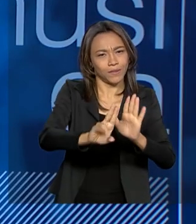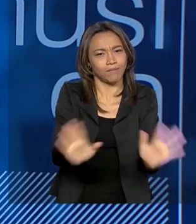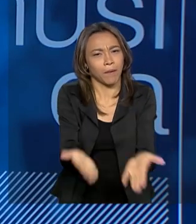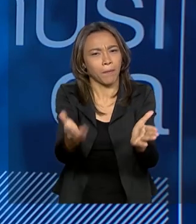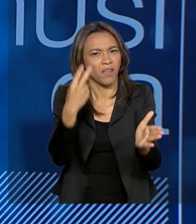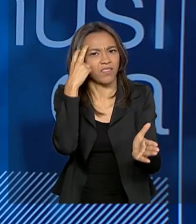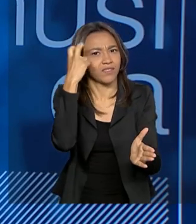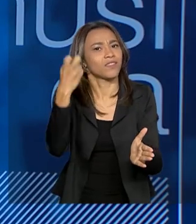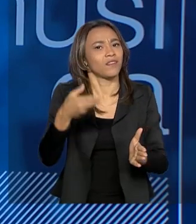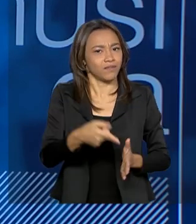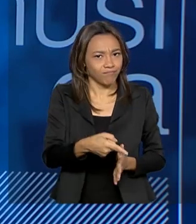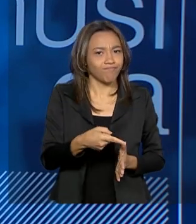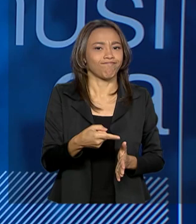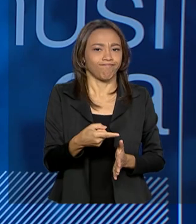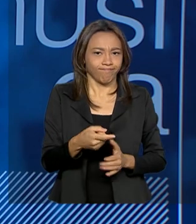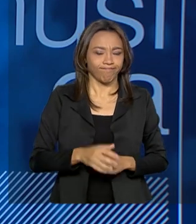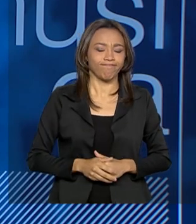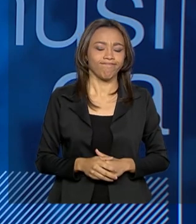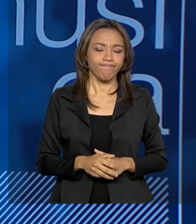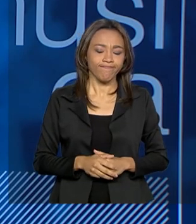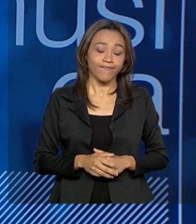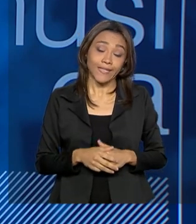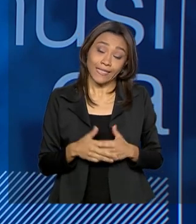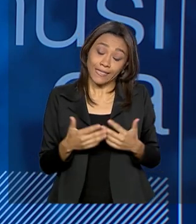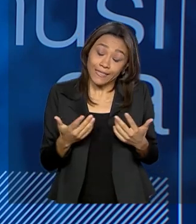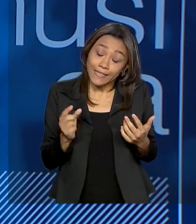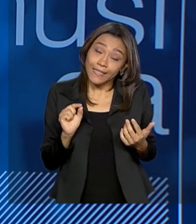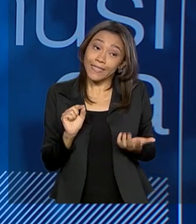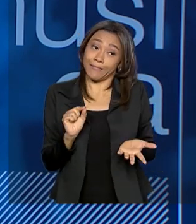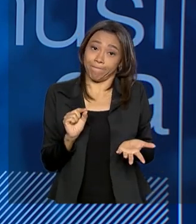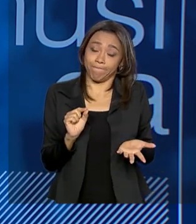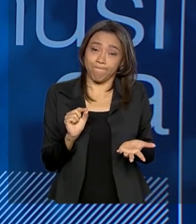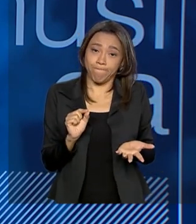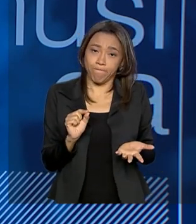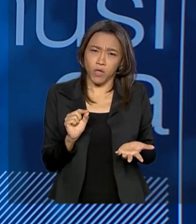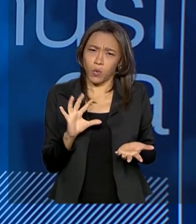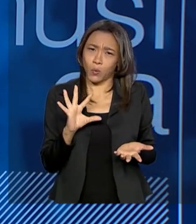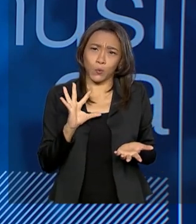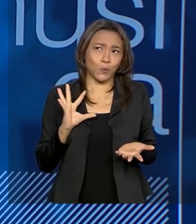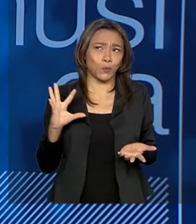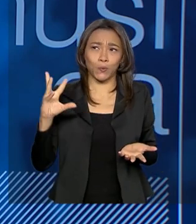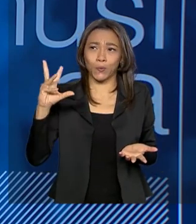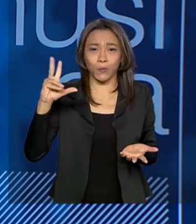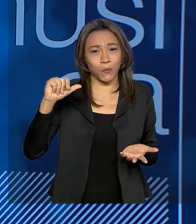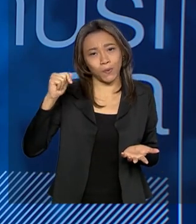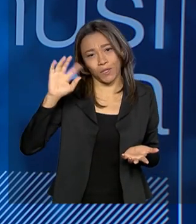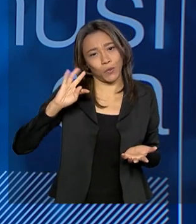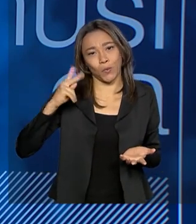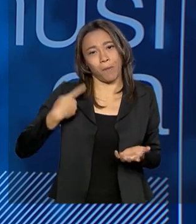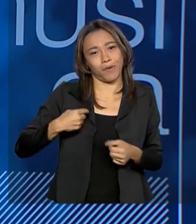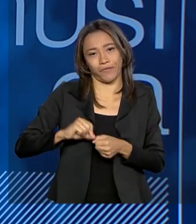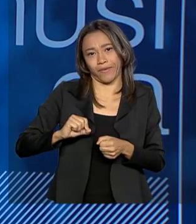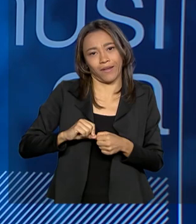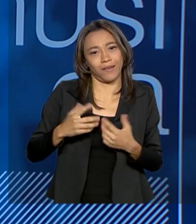inteligente, que, no entanto, como tudo que é tocado pelo ser humano,